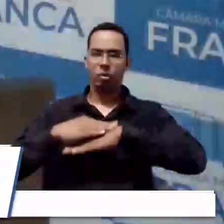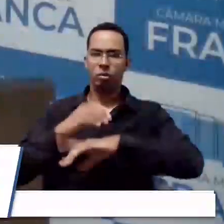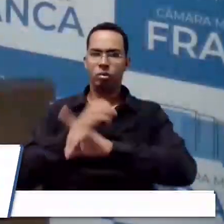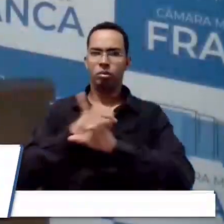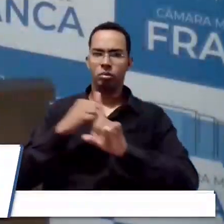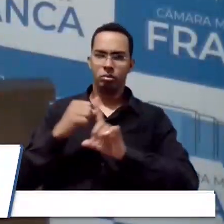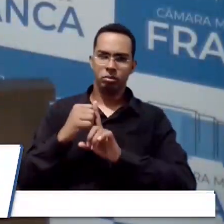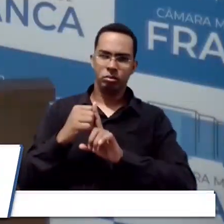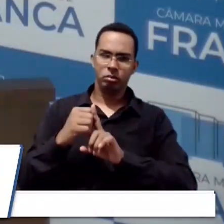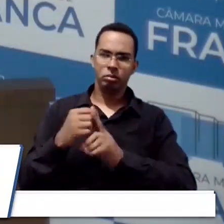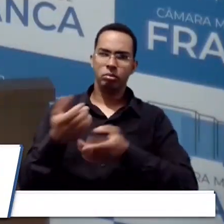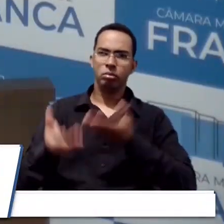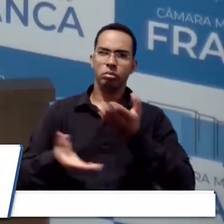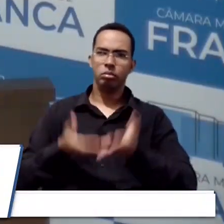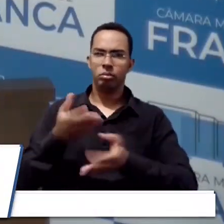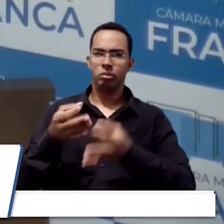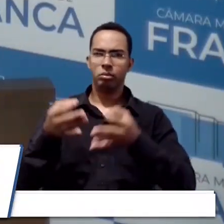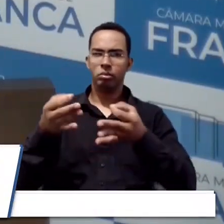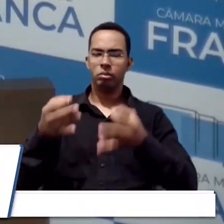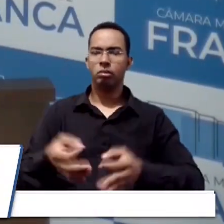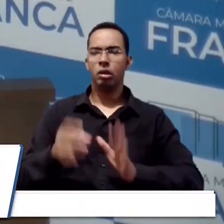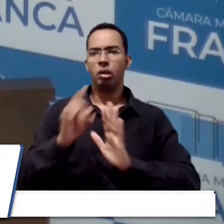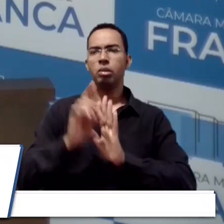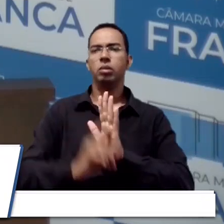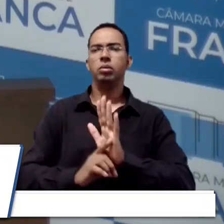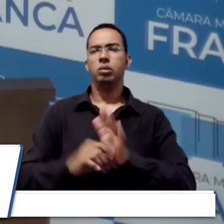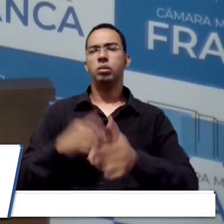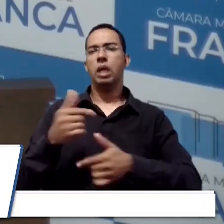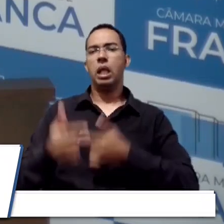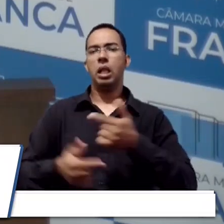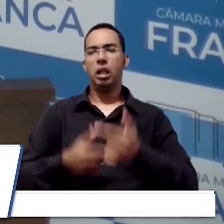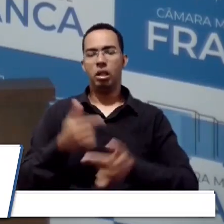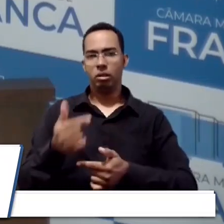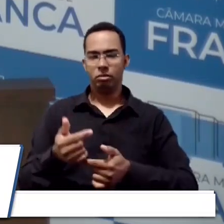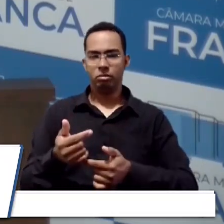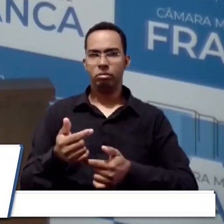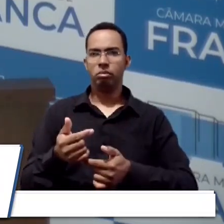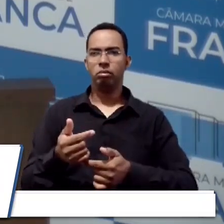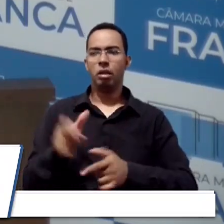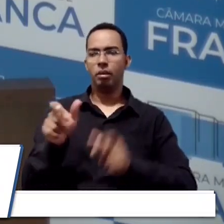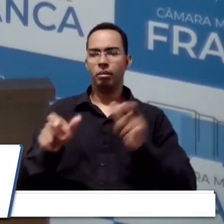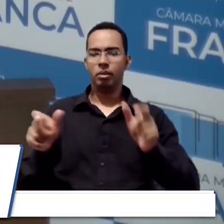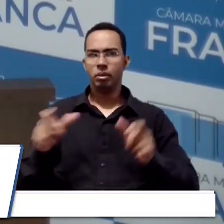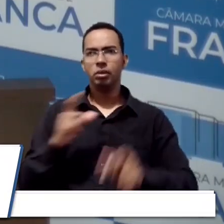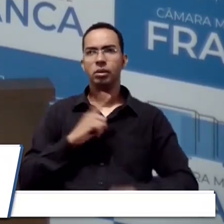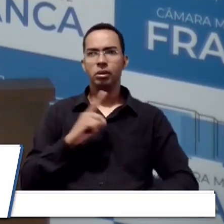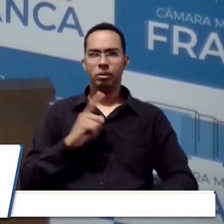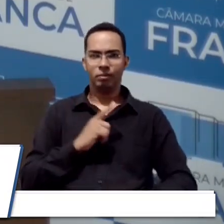E tratando adequadamente os direitos trabalhistas que os trabalhadores têm.